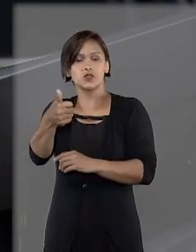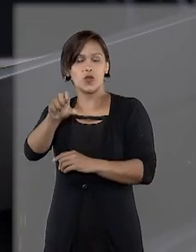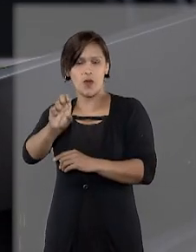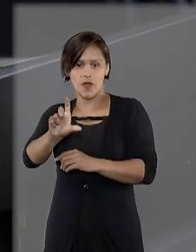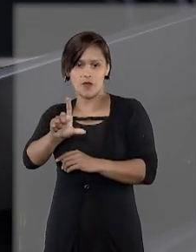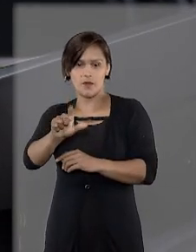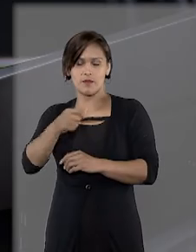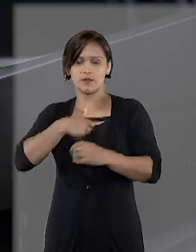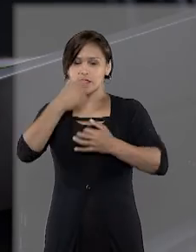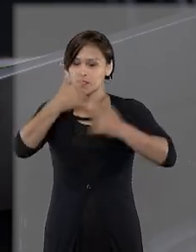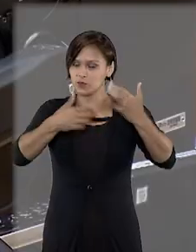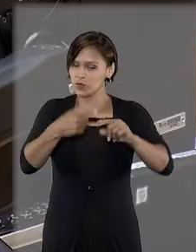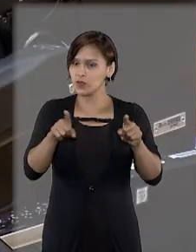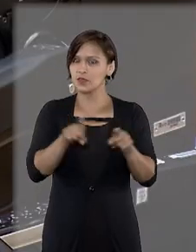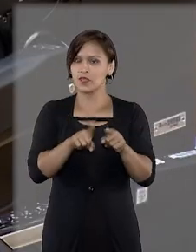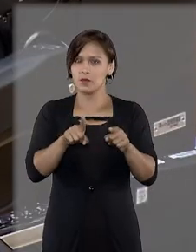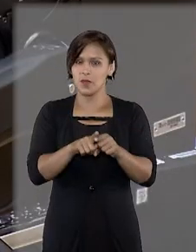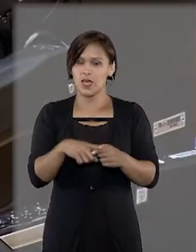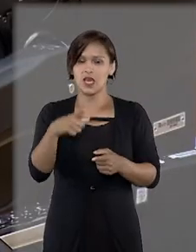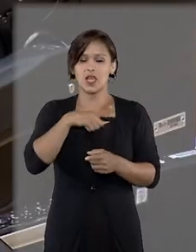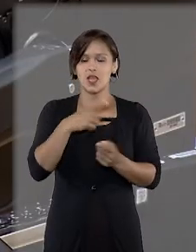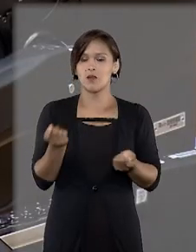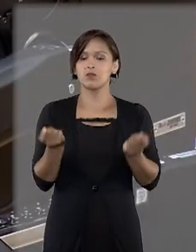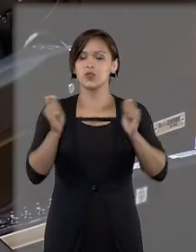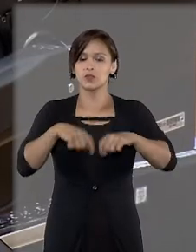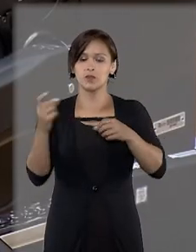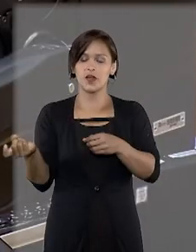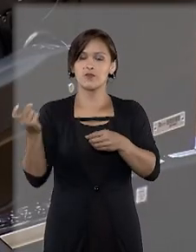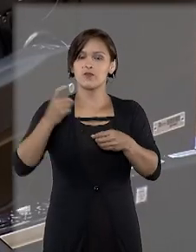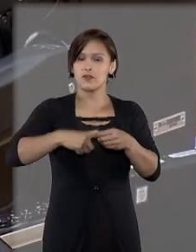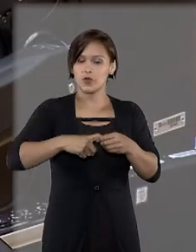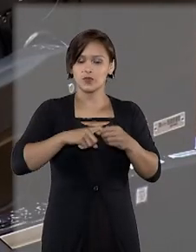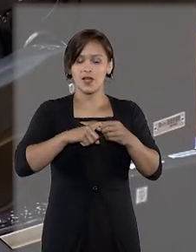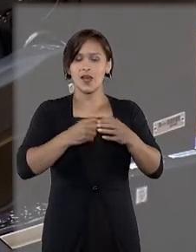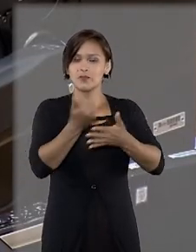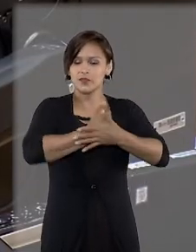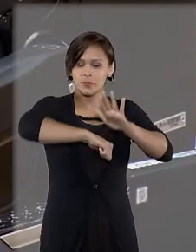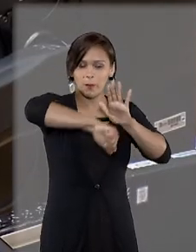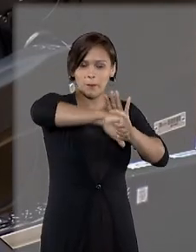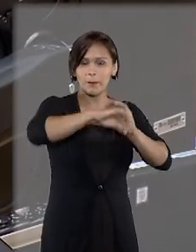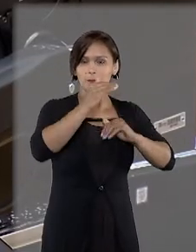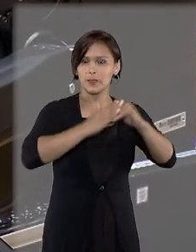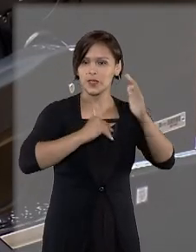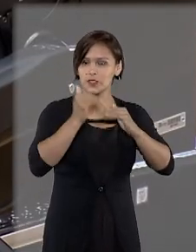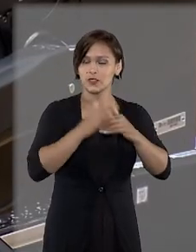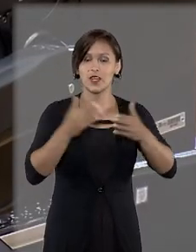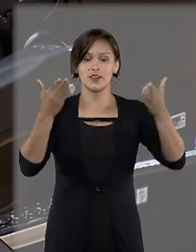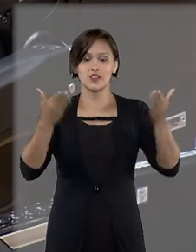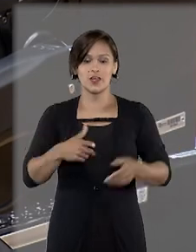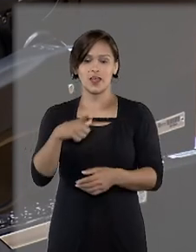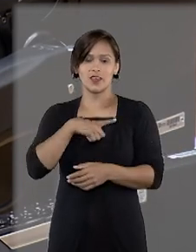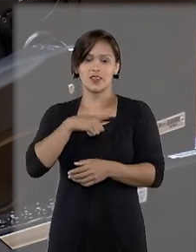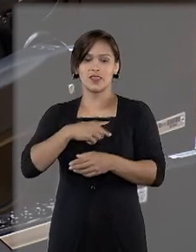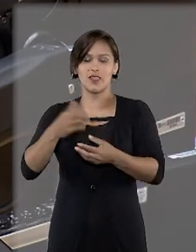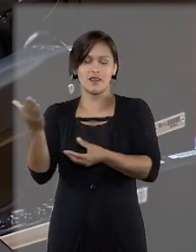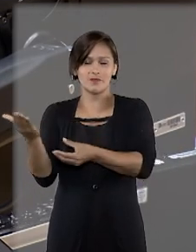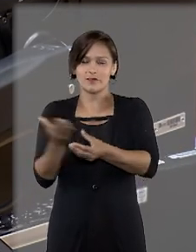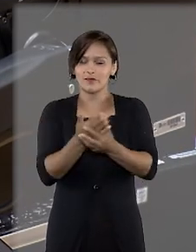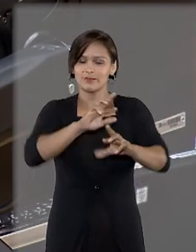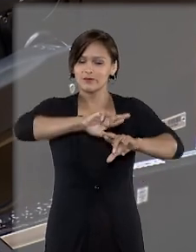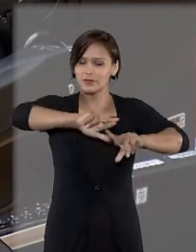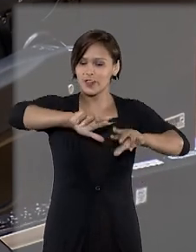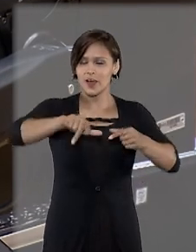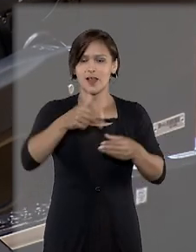Sjornik levou em consideração ainda a possibilidade dele voltar para as atividades criminosas, já que responde a outras ações